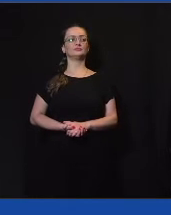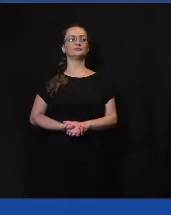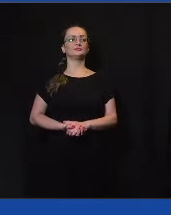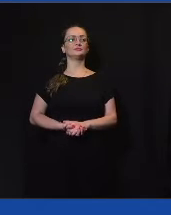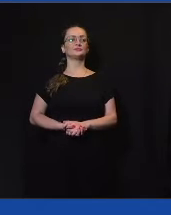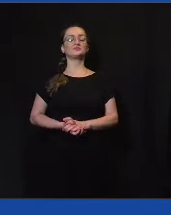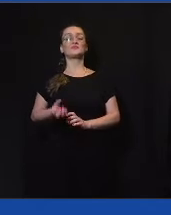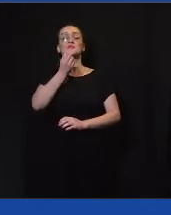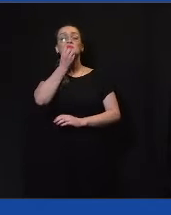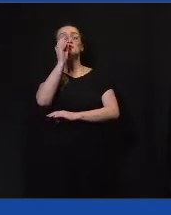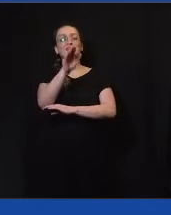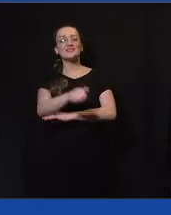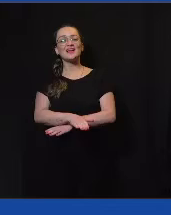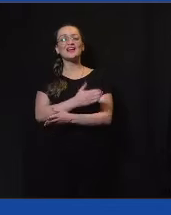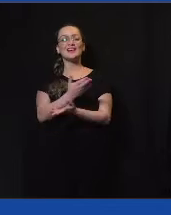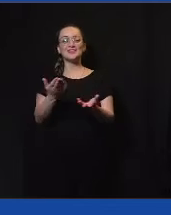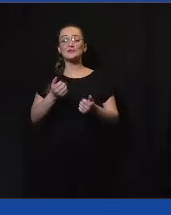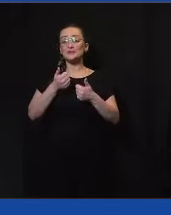Boa tarde, gente. Tudo bem?